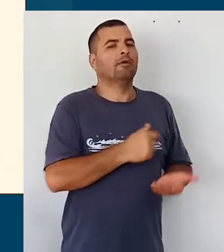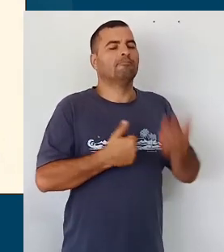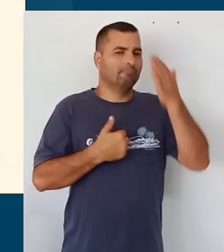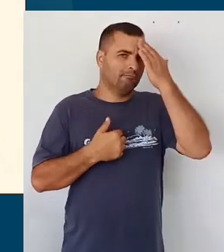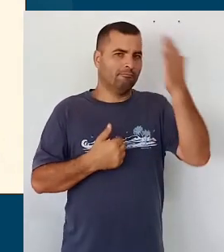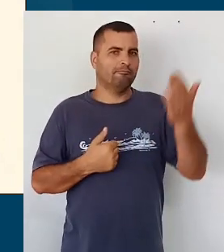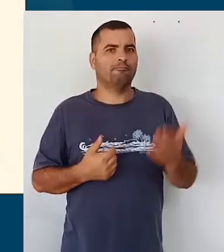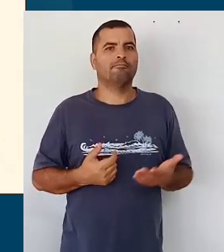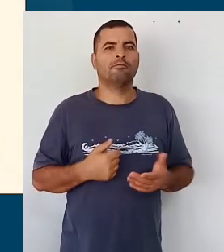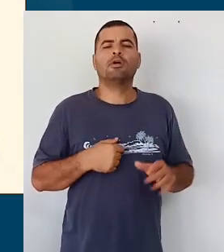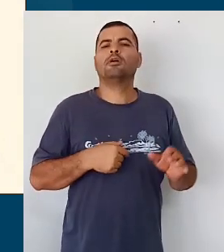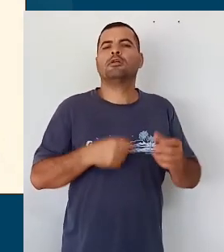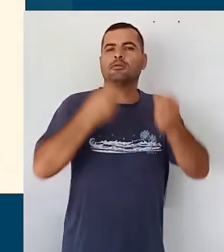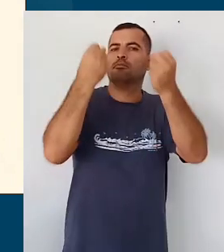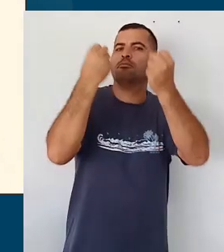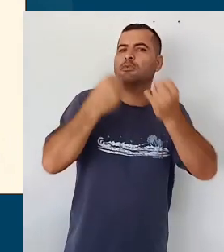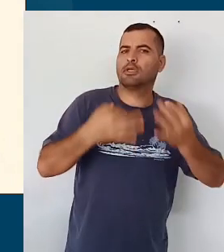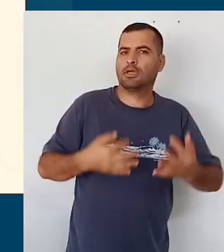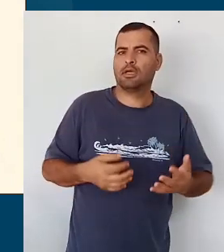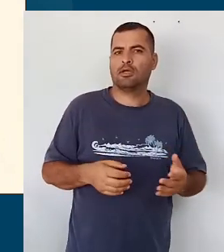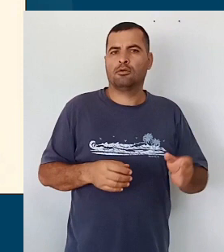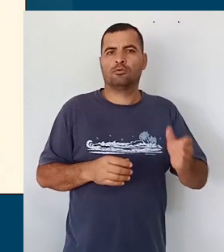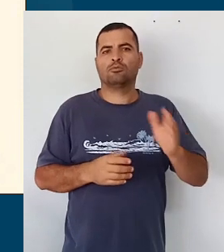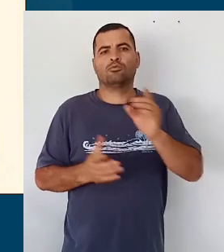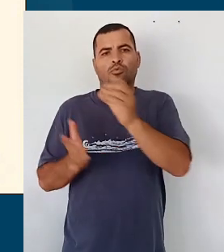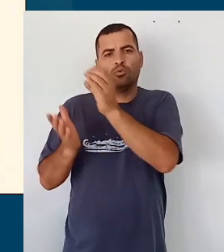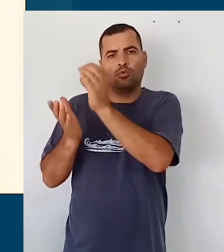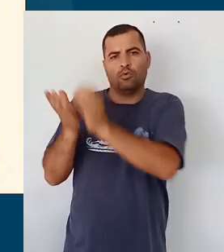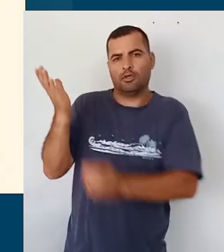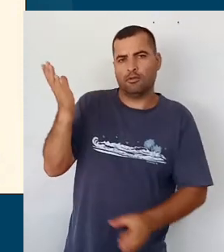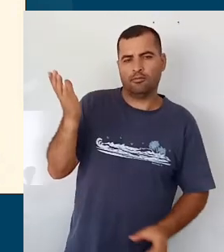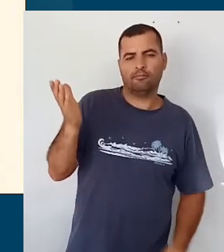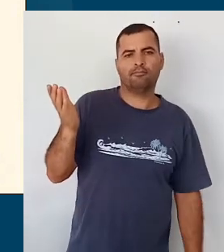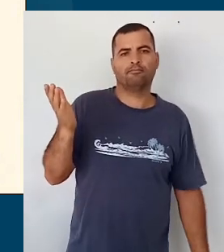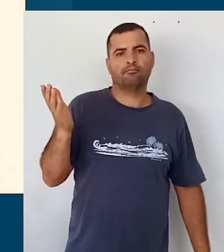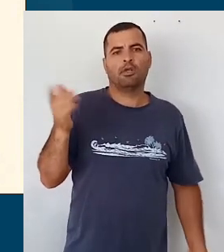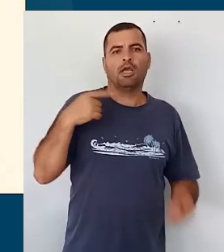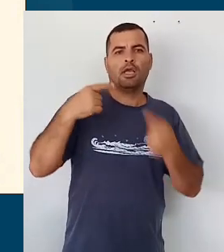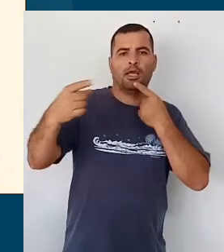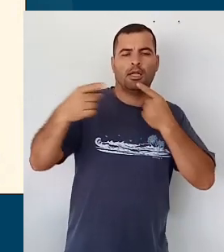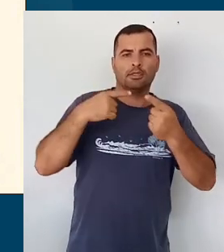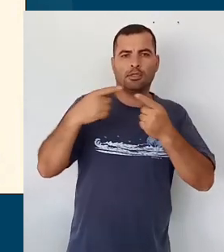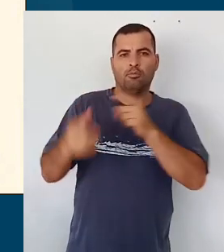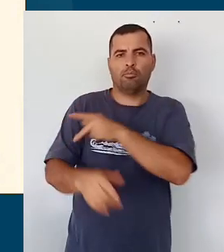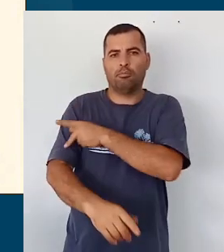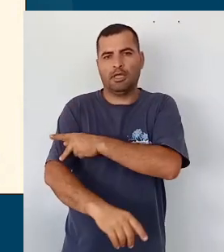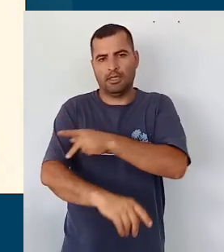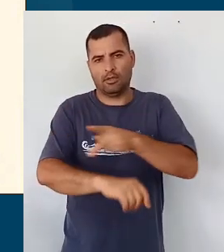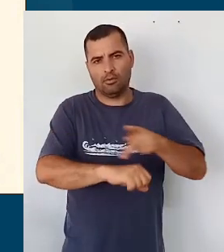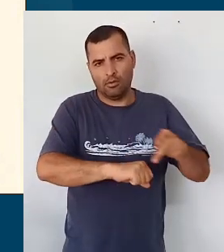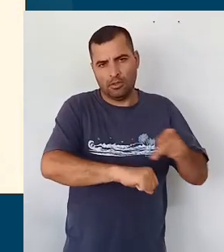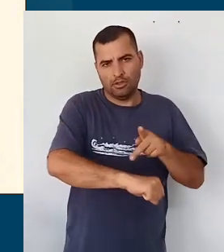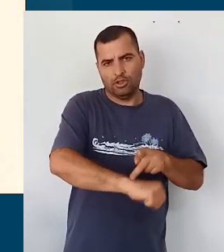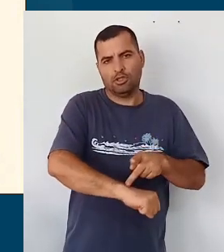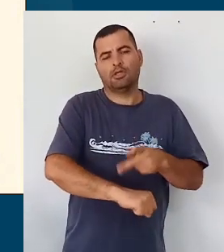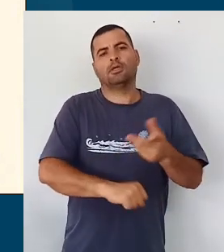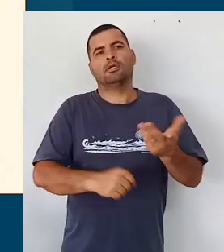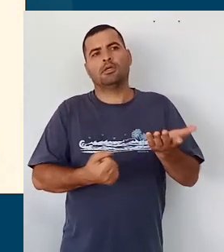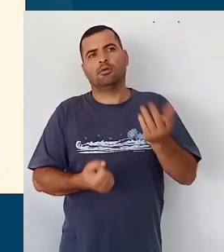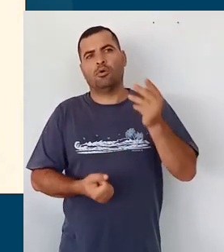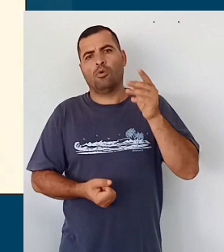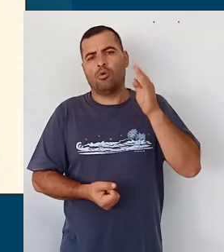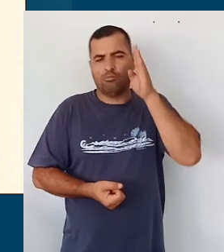que a gente vai tratar no currículo. As relações pedagógicas e a intencionalidade educativa.